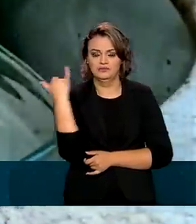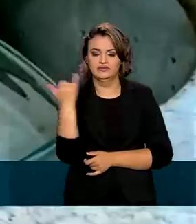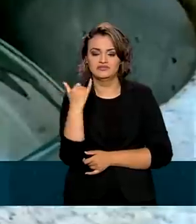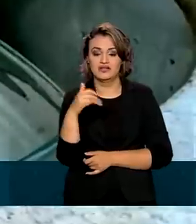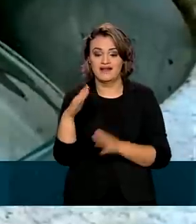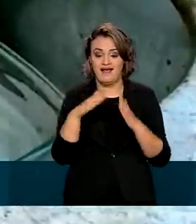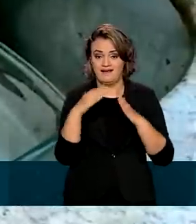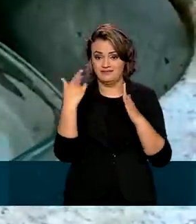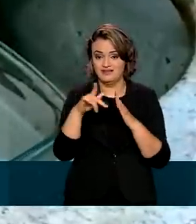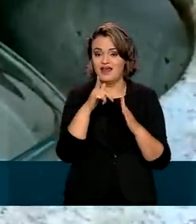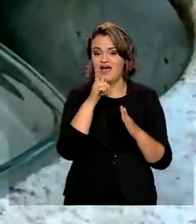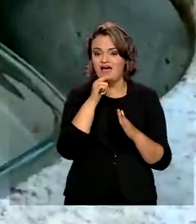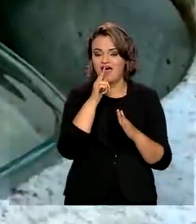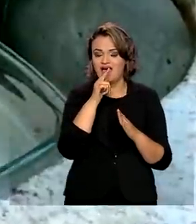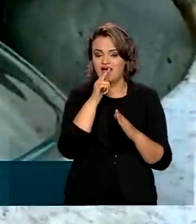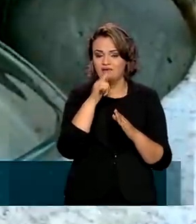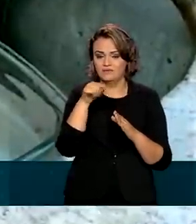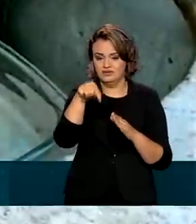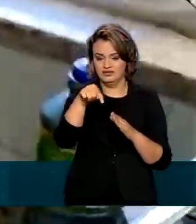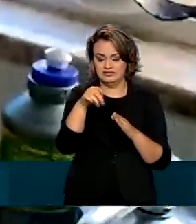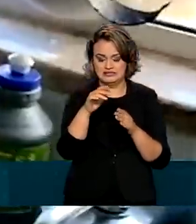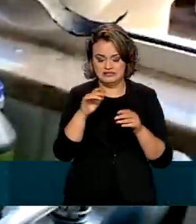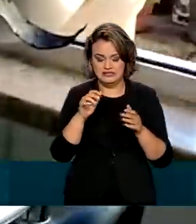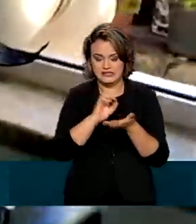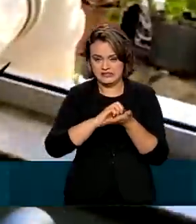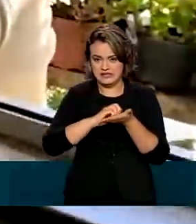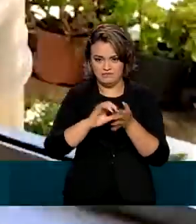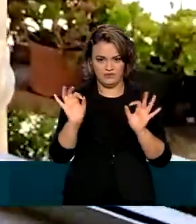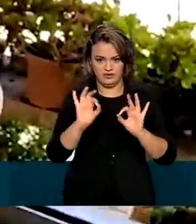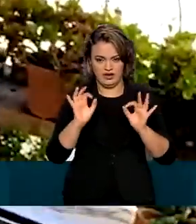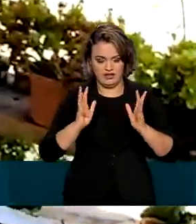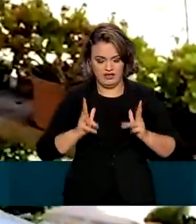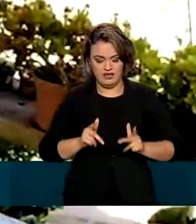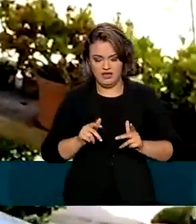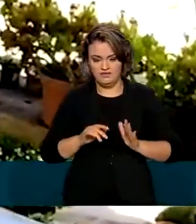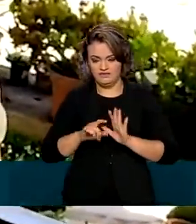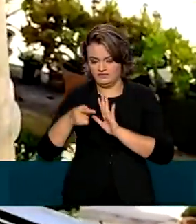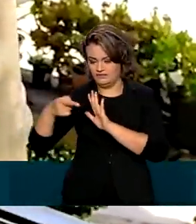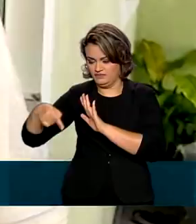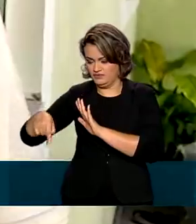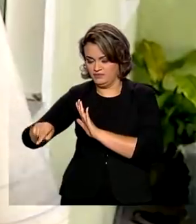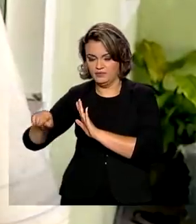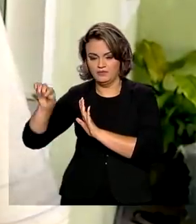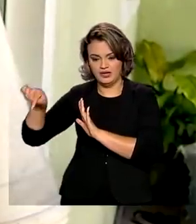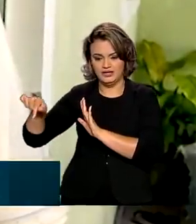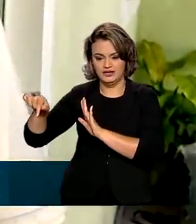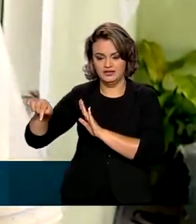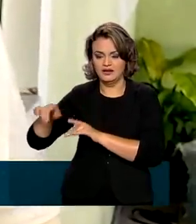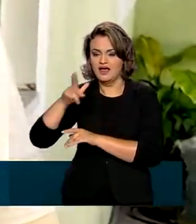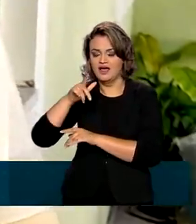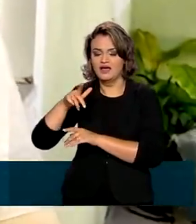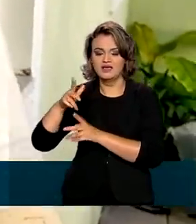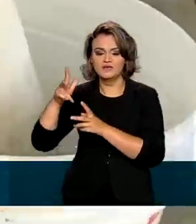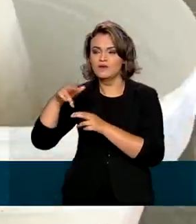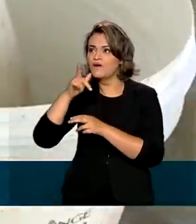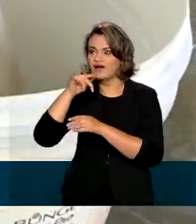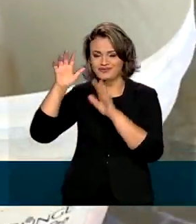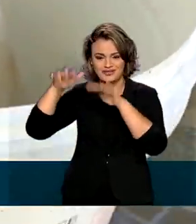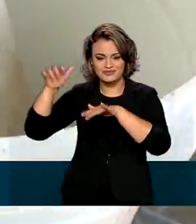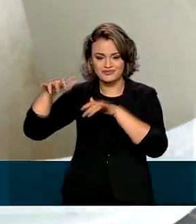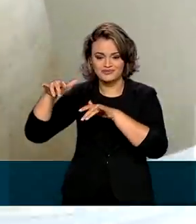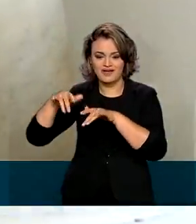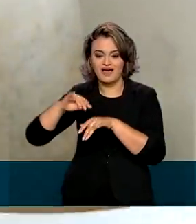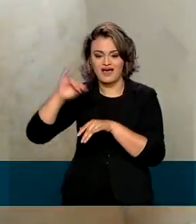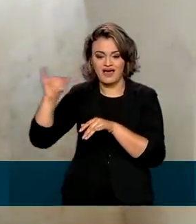Na casa dela, a água que já sai sem sabão do enxágue e das vasilhas vai para um reservatório, assim como a água da chuva.